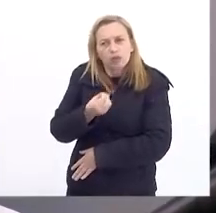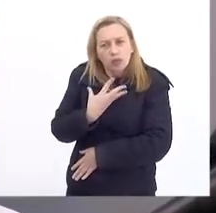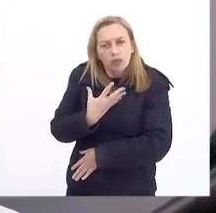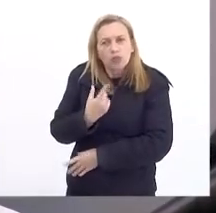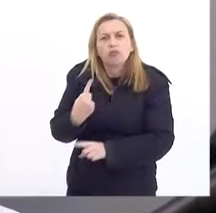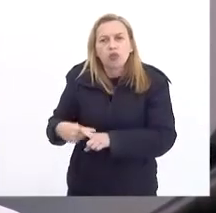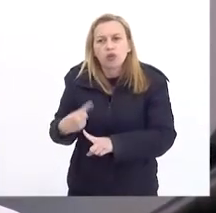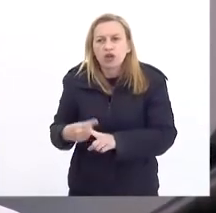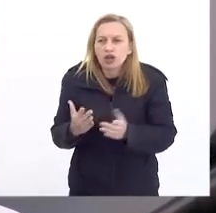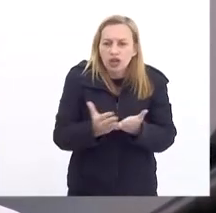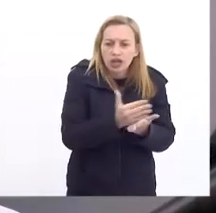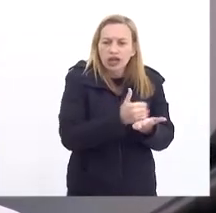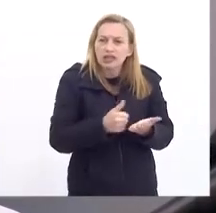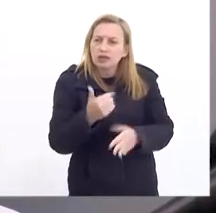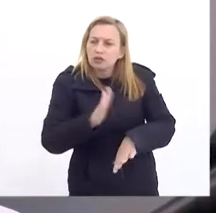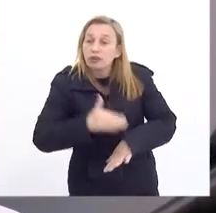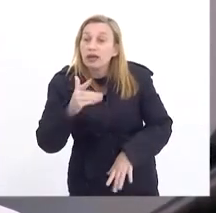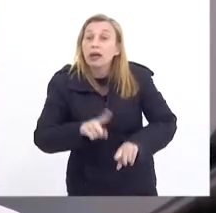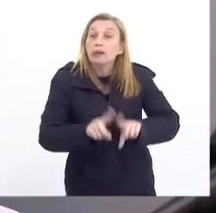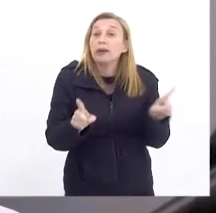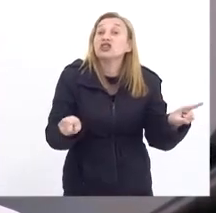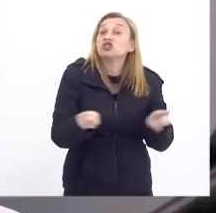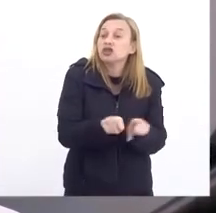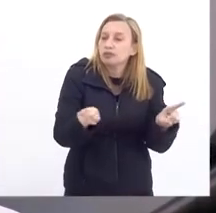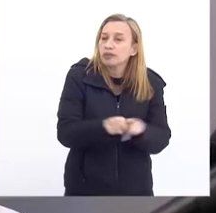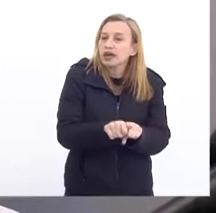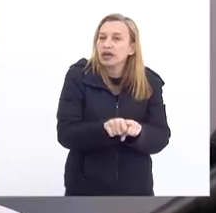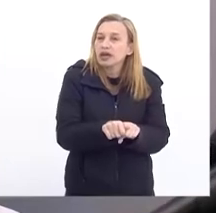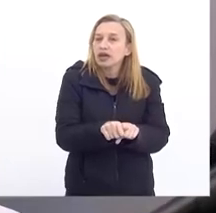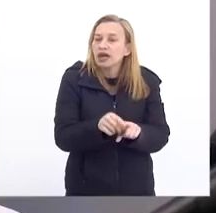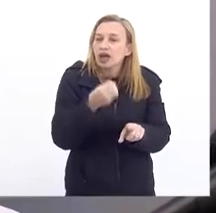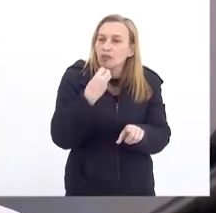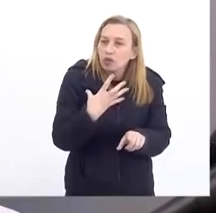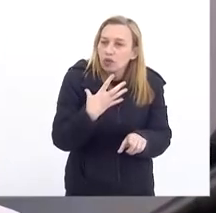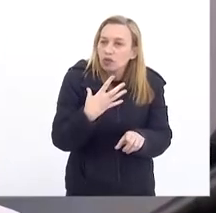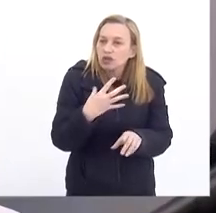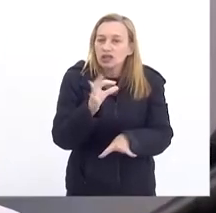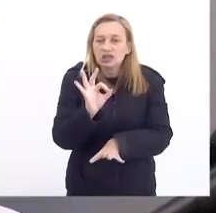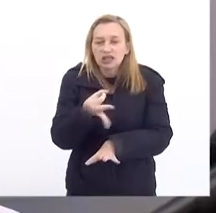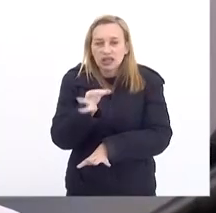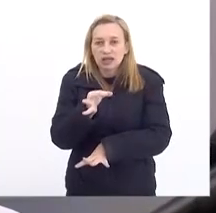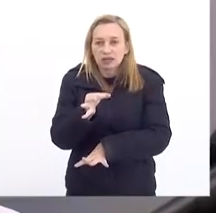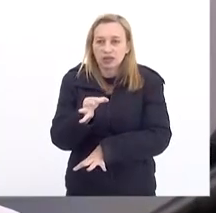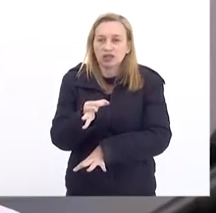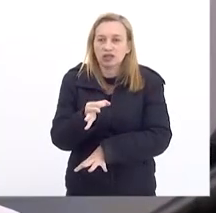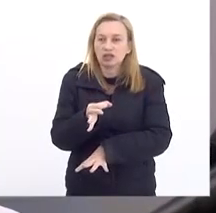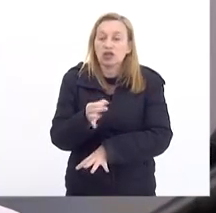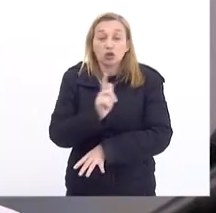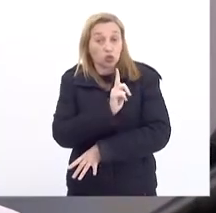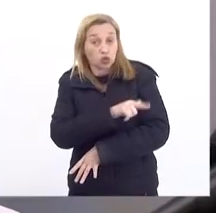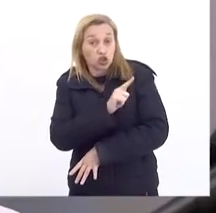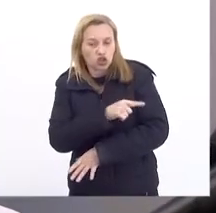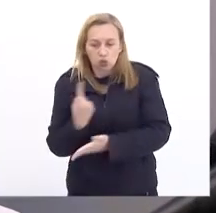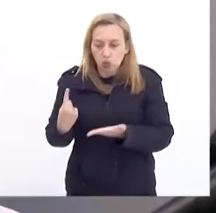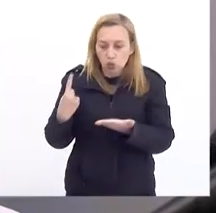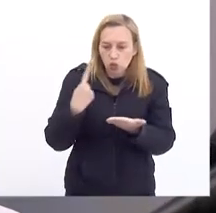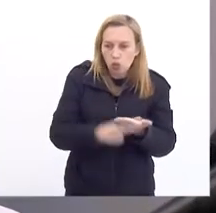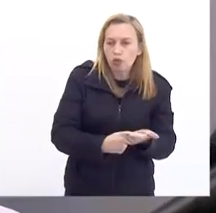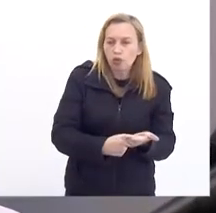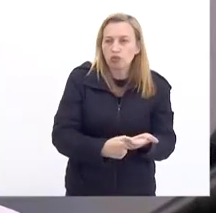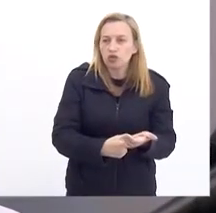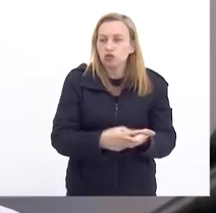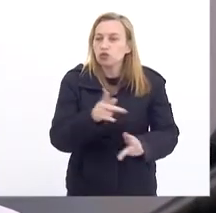porque raicadamos mais, mas também é atípico de forma absolutamente positiva, porque com gestão, compromisso público